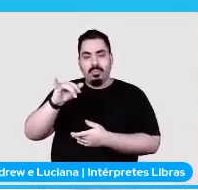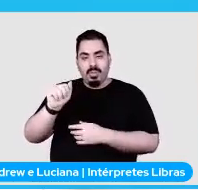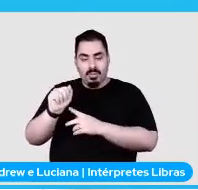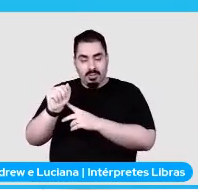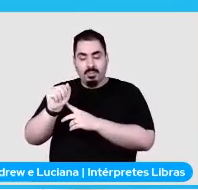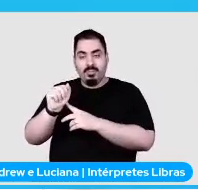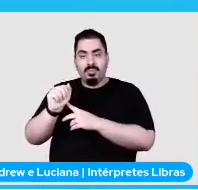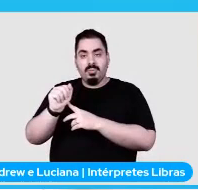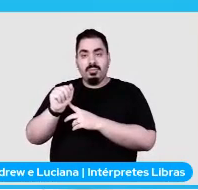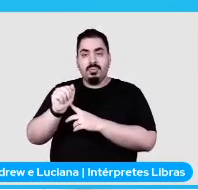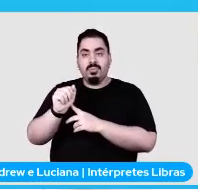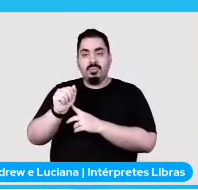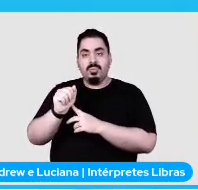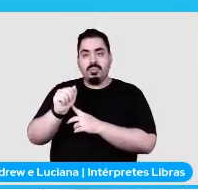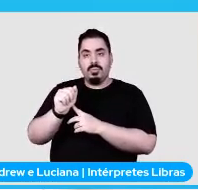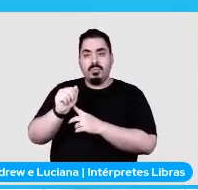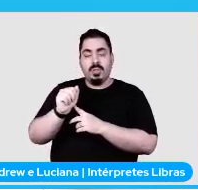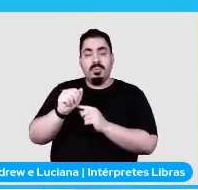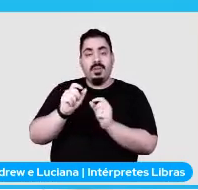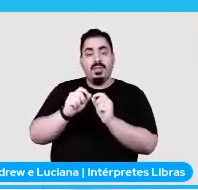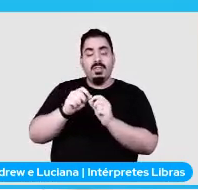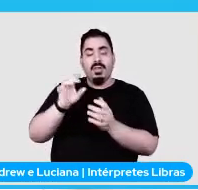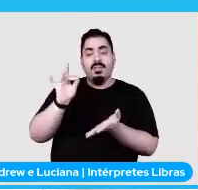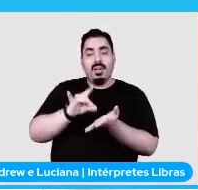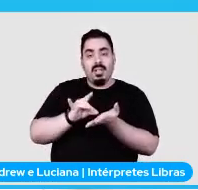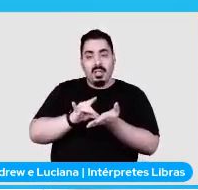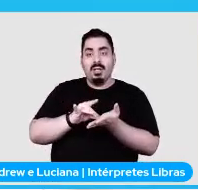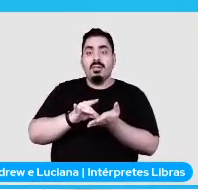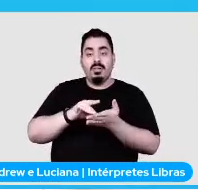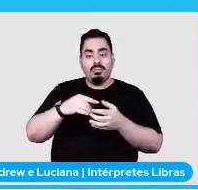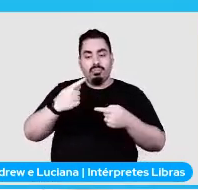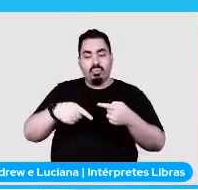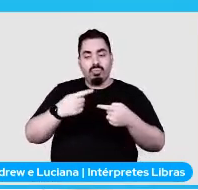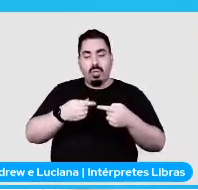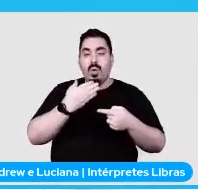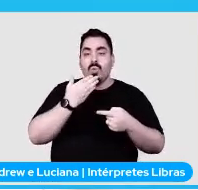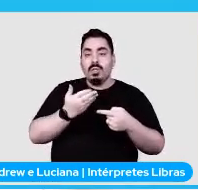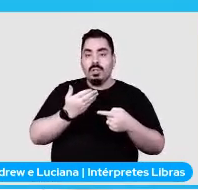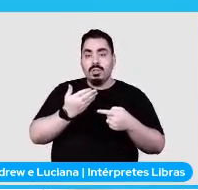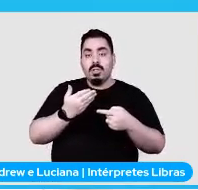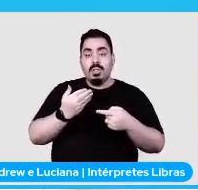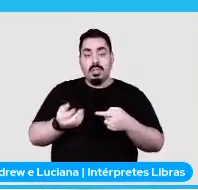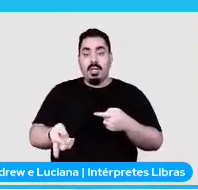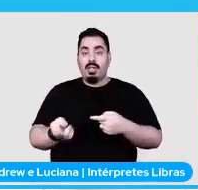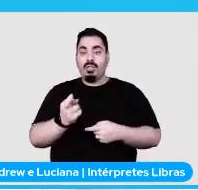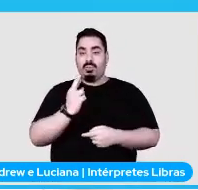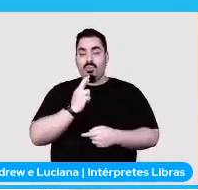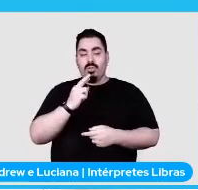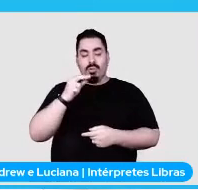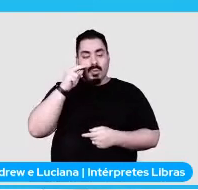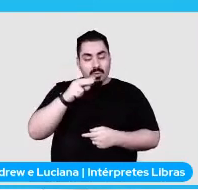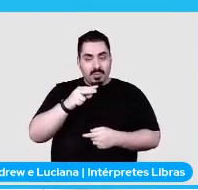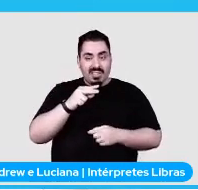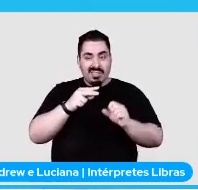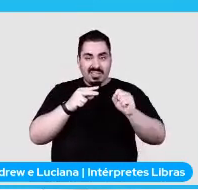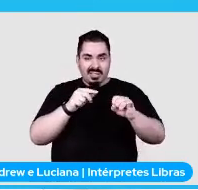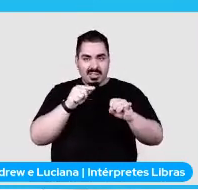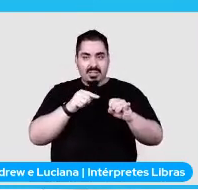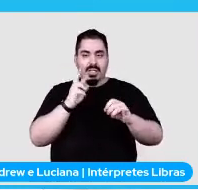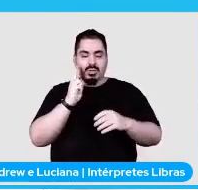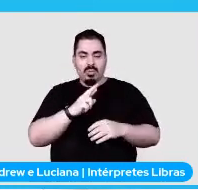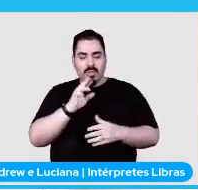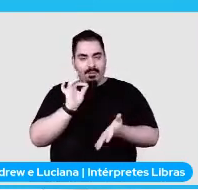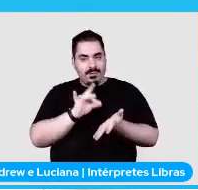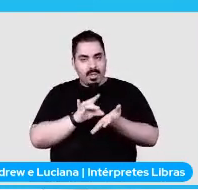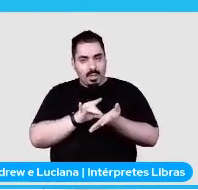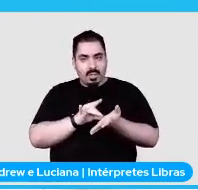para validar, para processar o request. E na response, eu posso checar se aquela resposta é válida, ou se eu peguei um bad